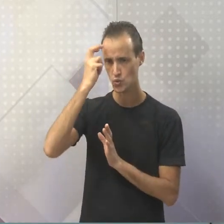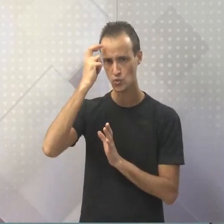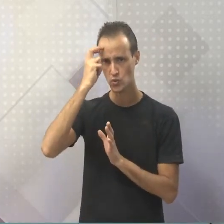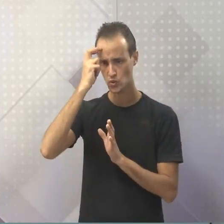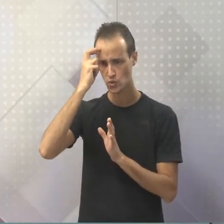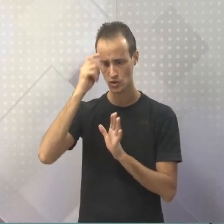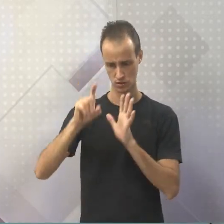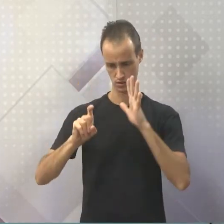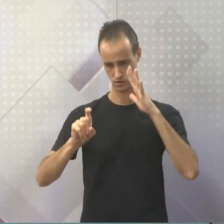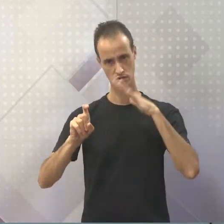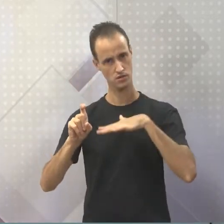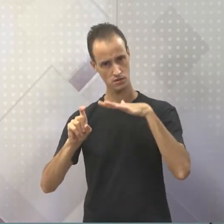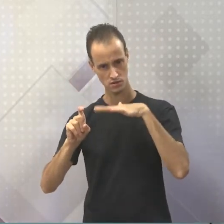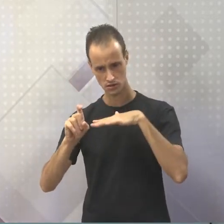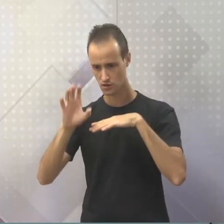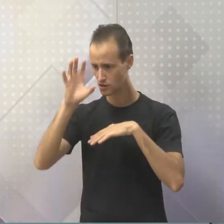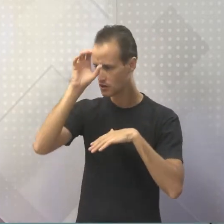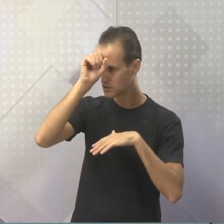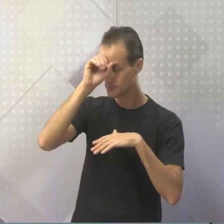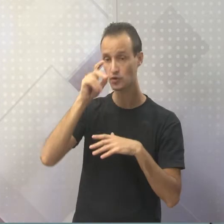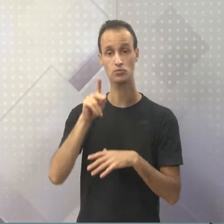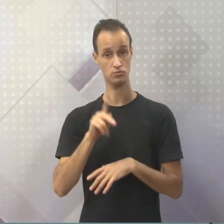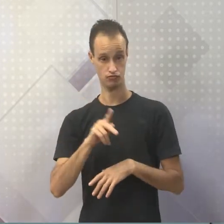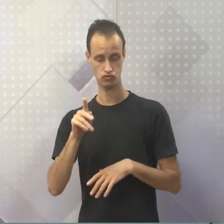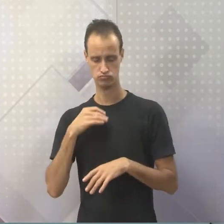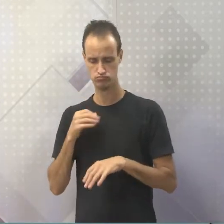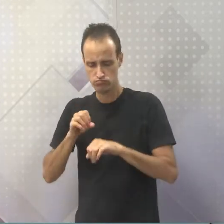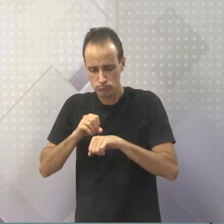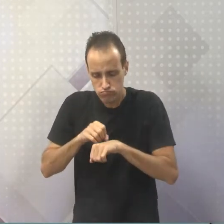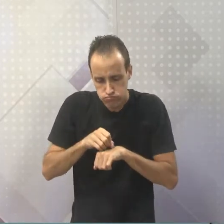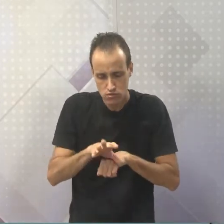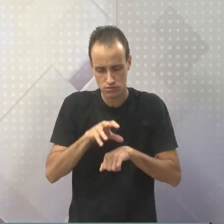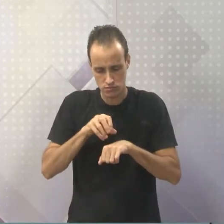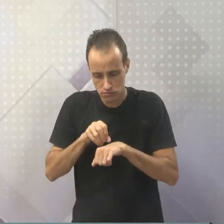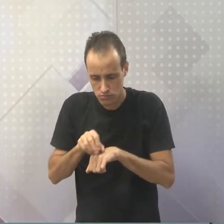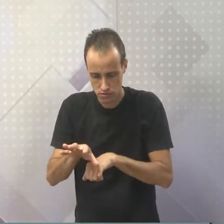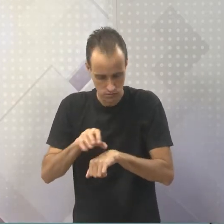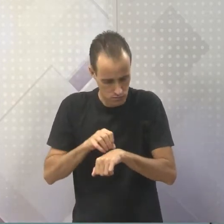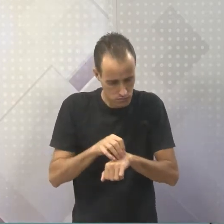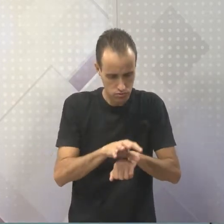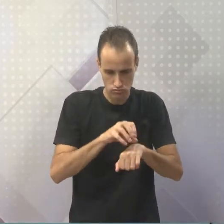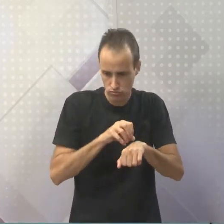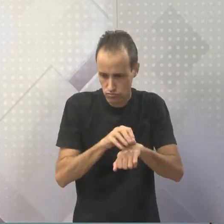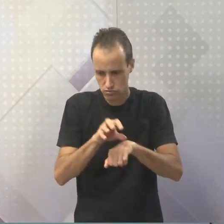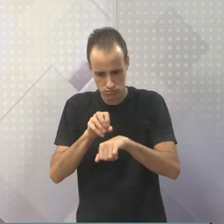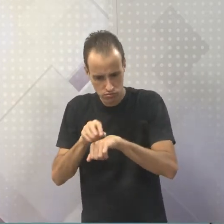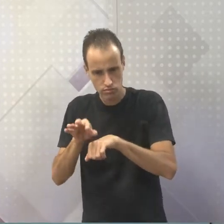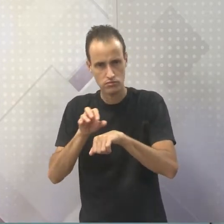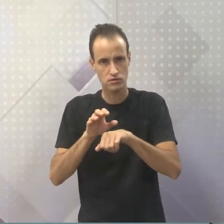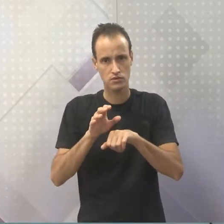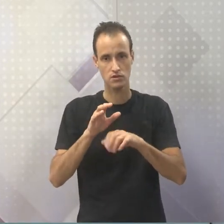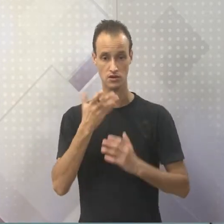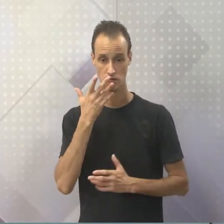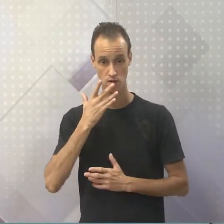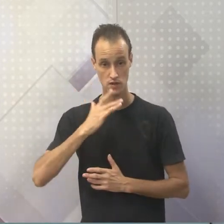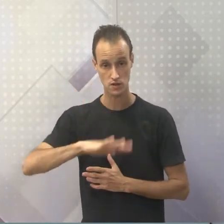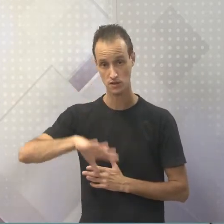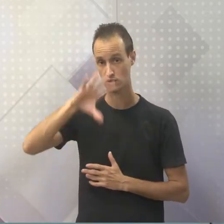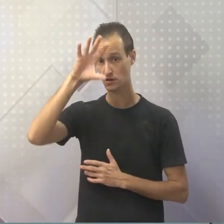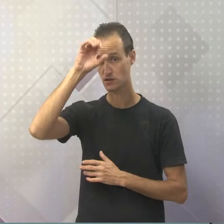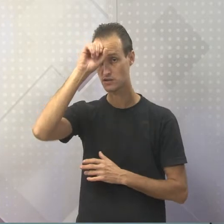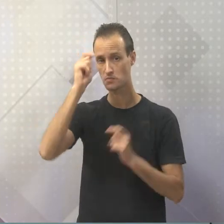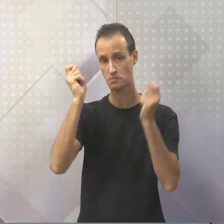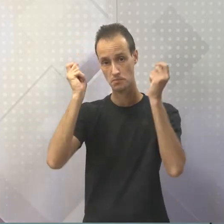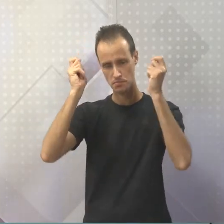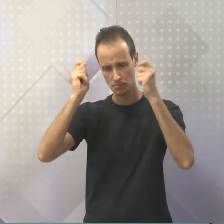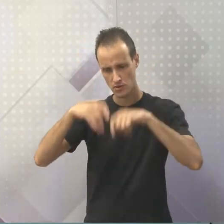mitológica. Então, os professores, os seus tutores, eles passavam isso para as crianças, para que as crianças